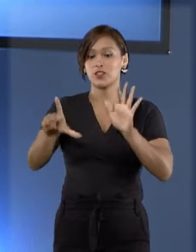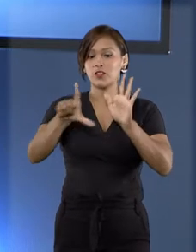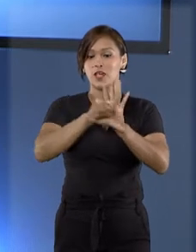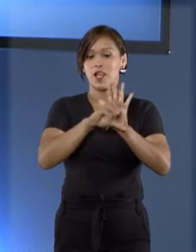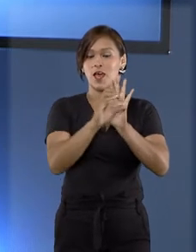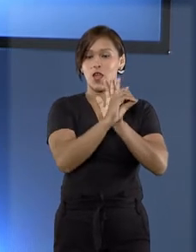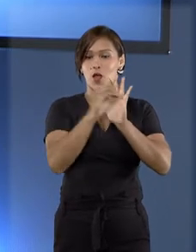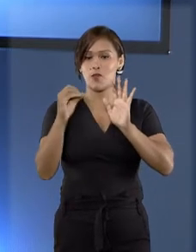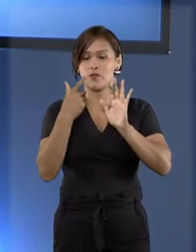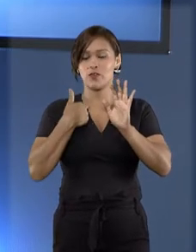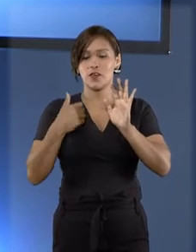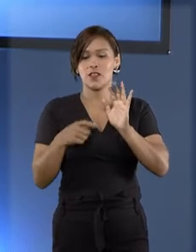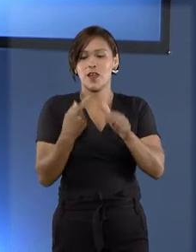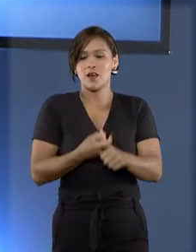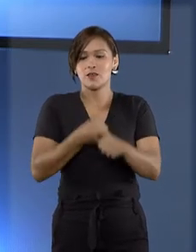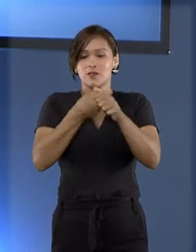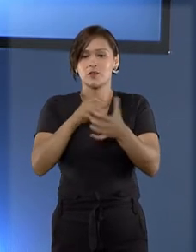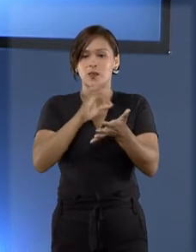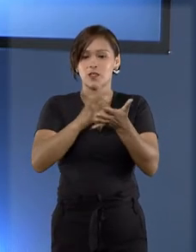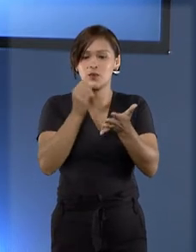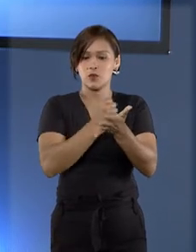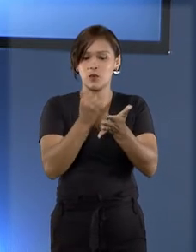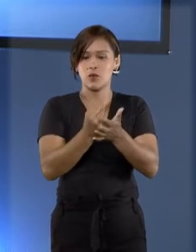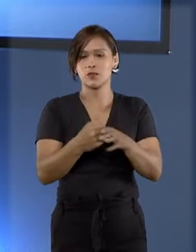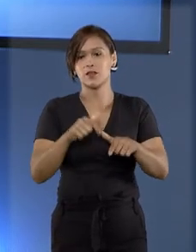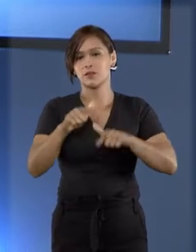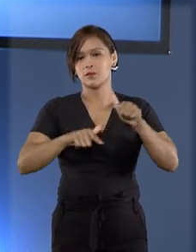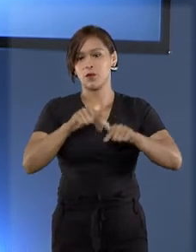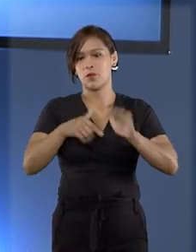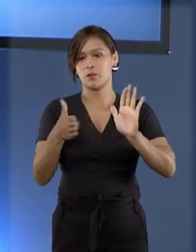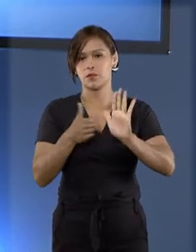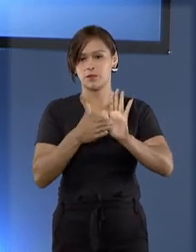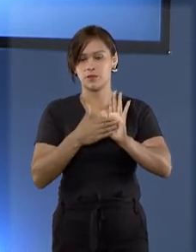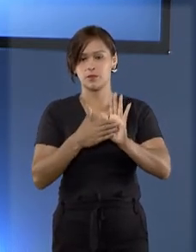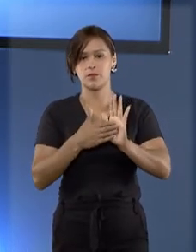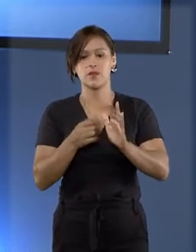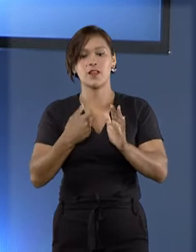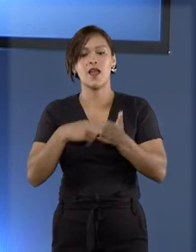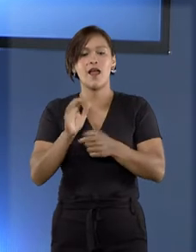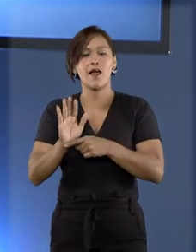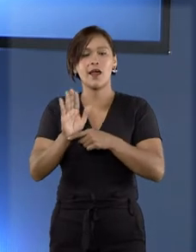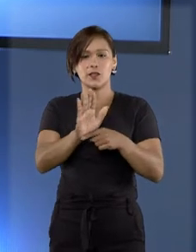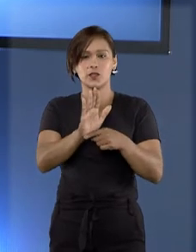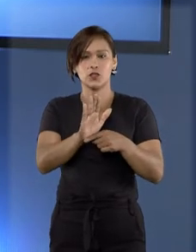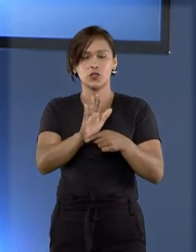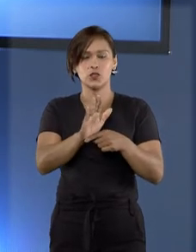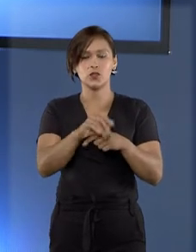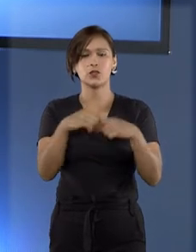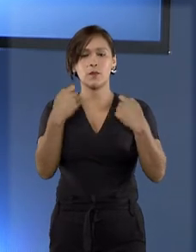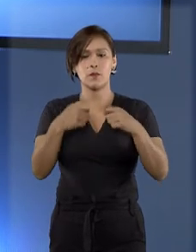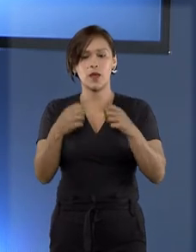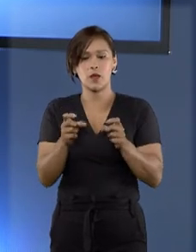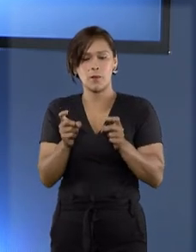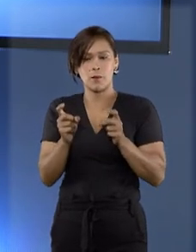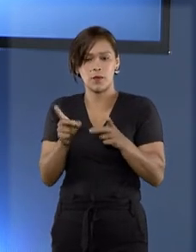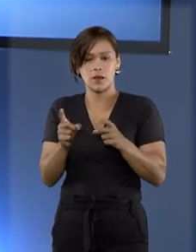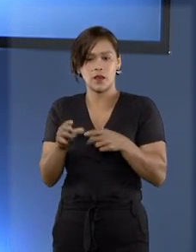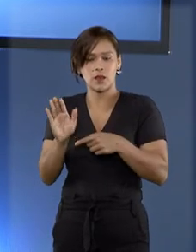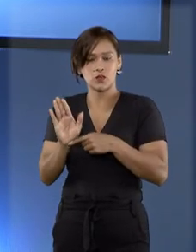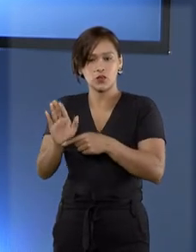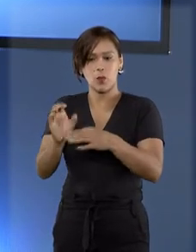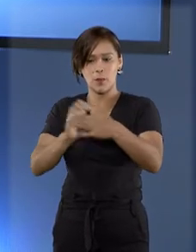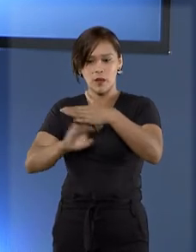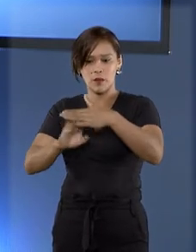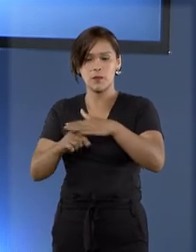lay-off, que é a suspensão do contrato de trabalho. A ajuda compensatória devida pelo empregador é